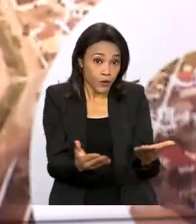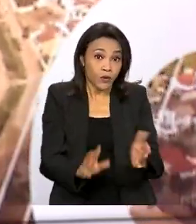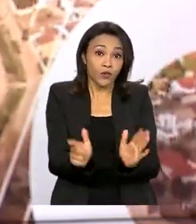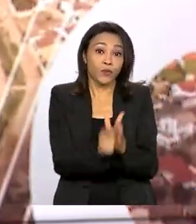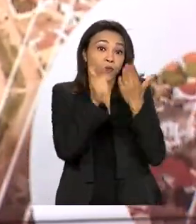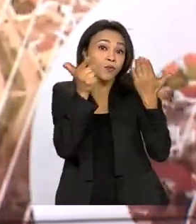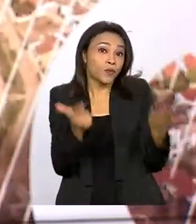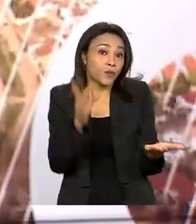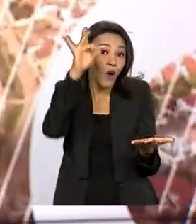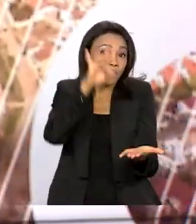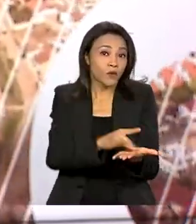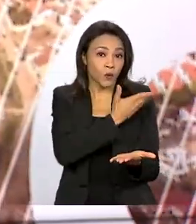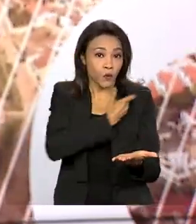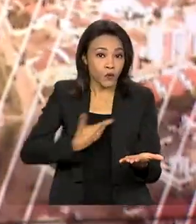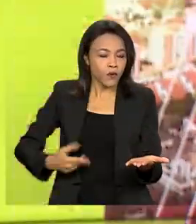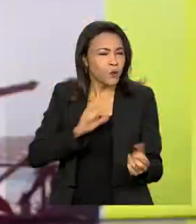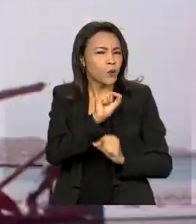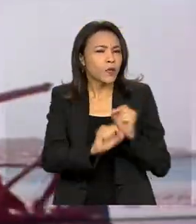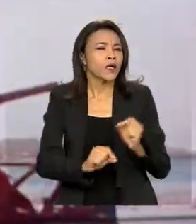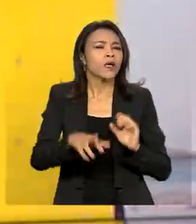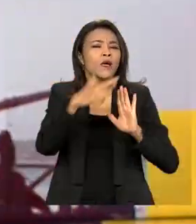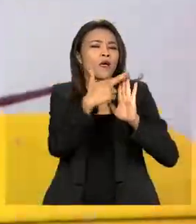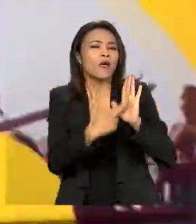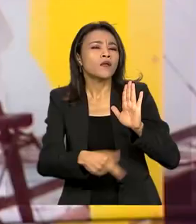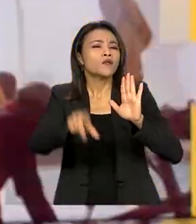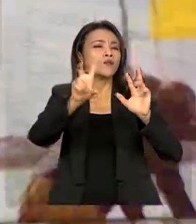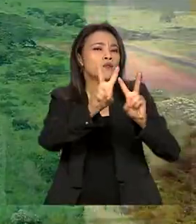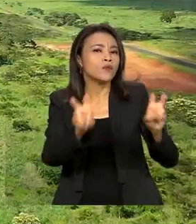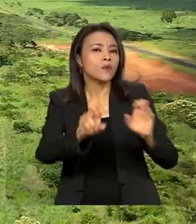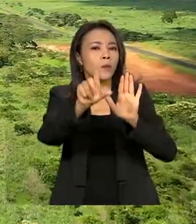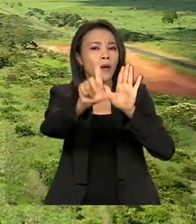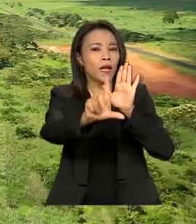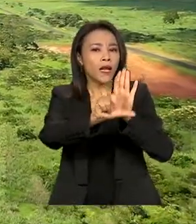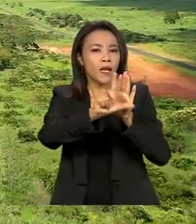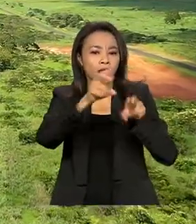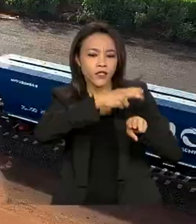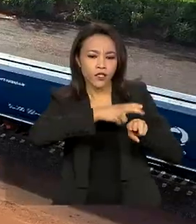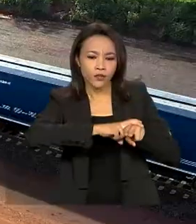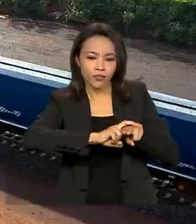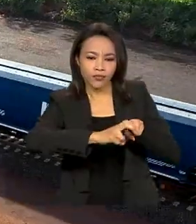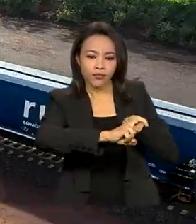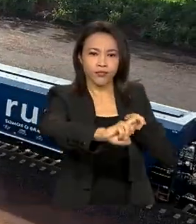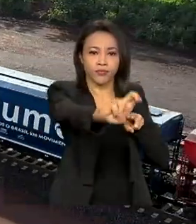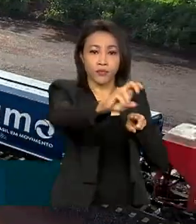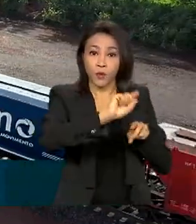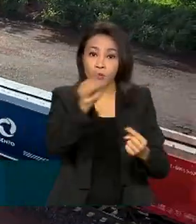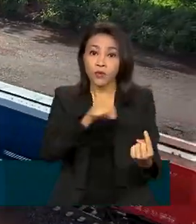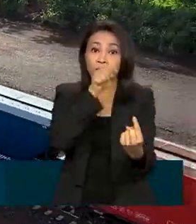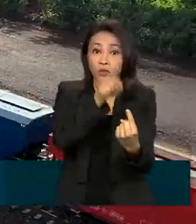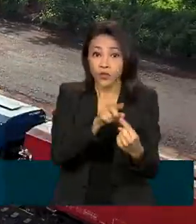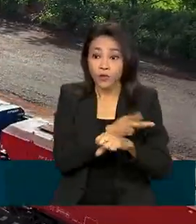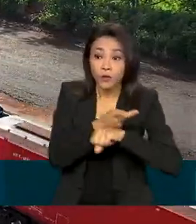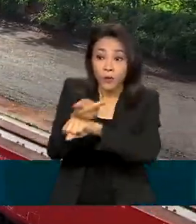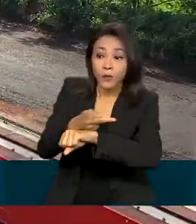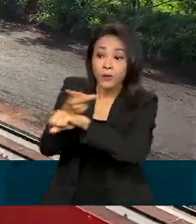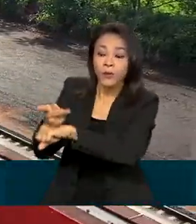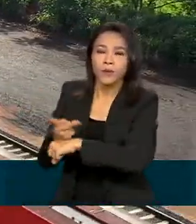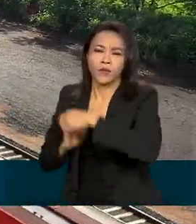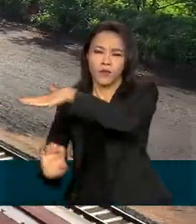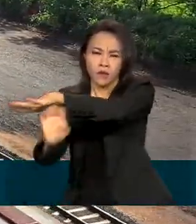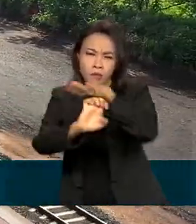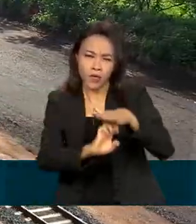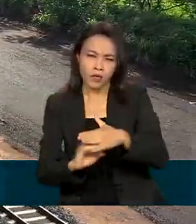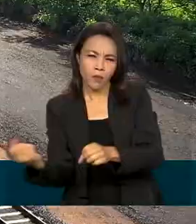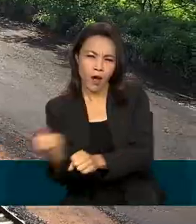decreto que regulamenta a chamada Lei de Ferrovias. A medida busca viabilizar investimentos privados na construção de